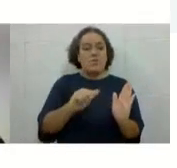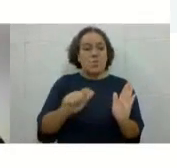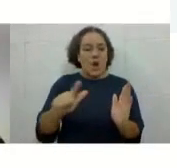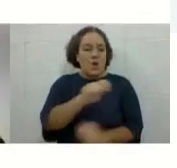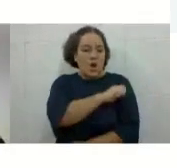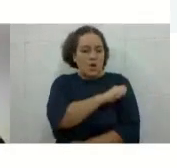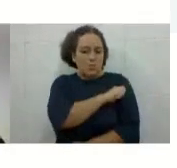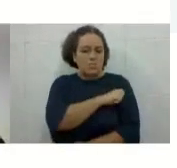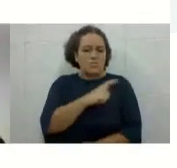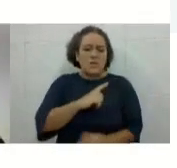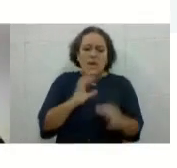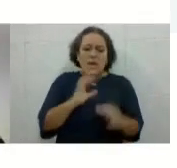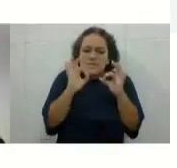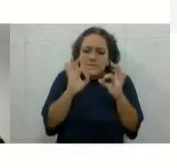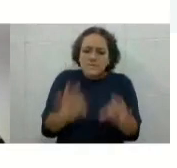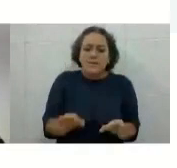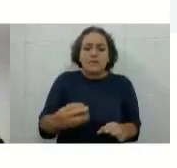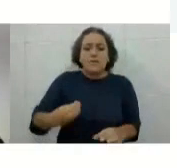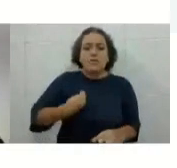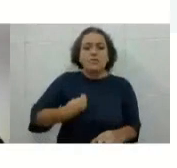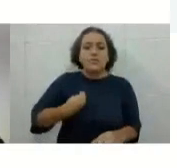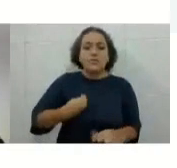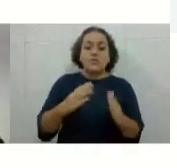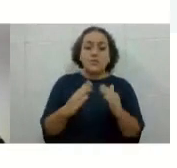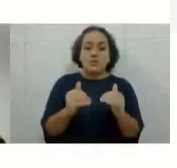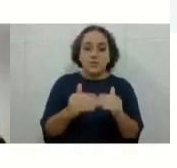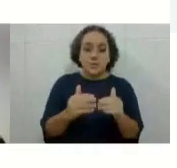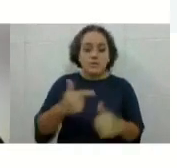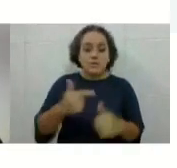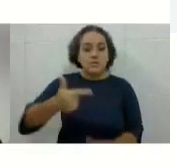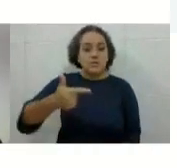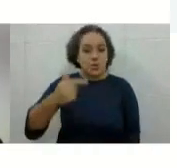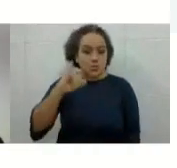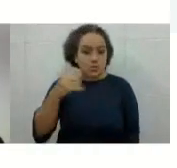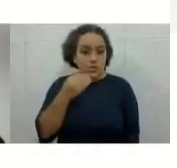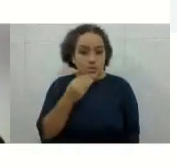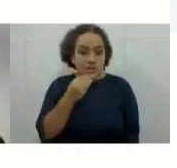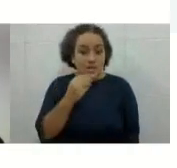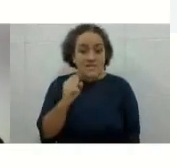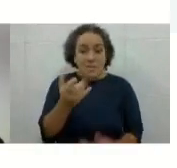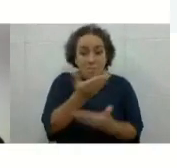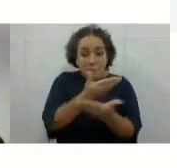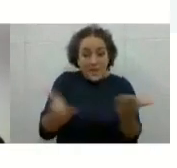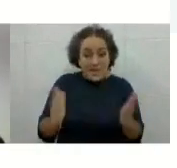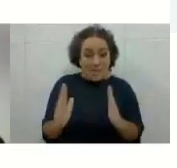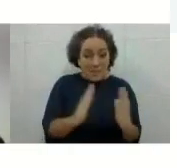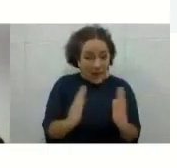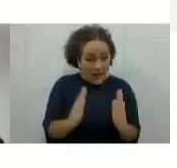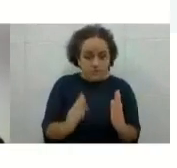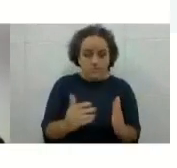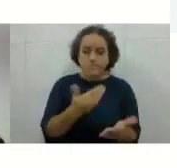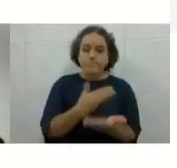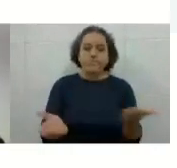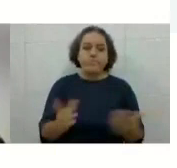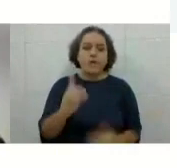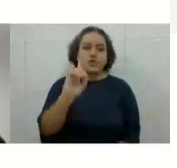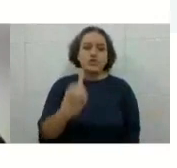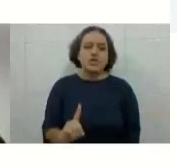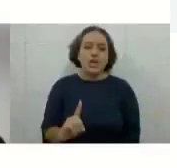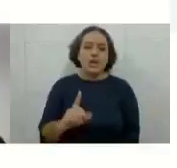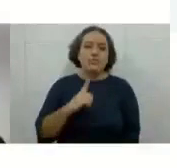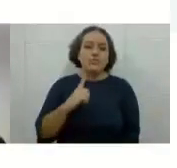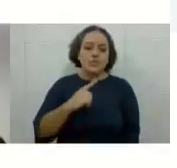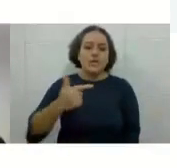essa solicitação de segunda oportunidade, porque se você perder os prazos, você perde seu direito de ter uma segunda oportunidade, tá bom?